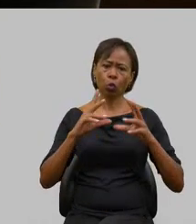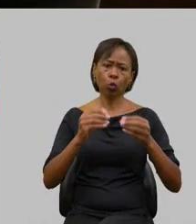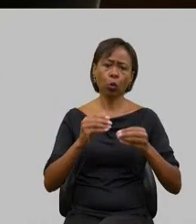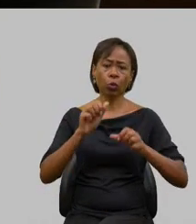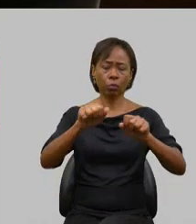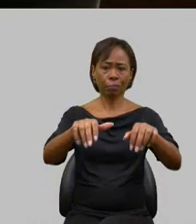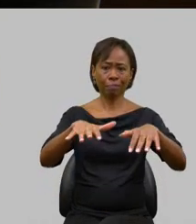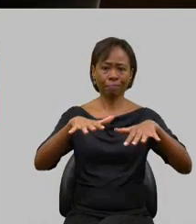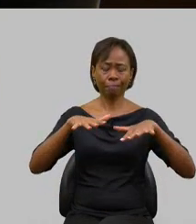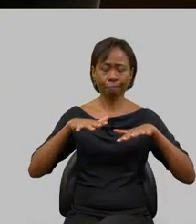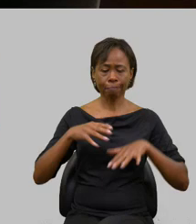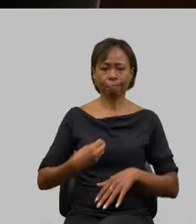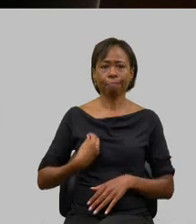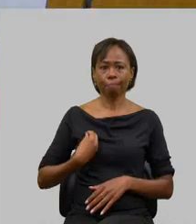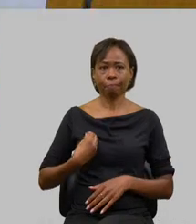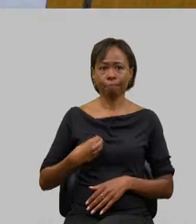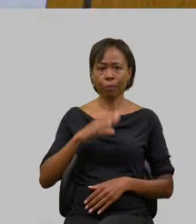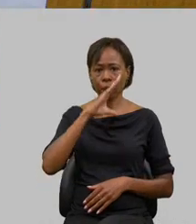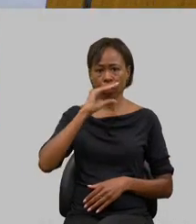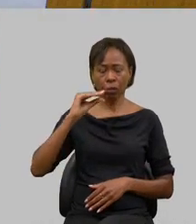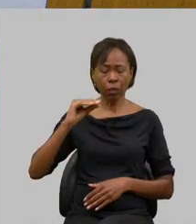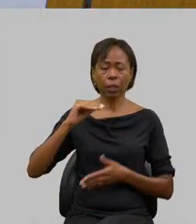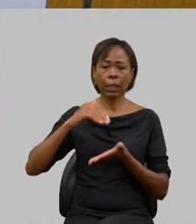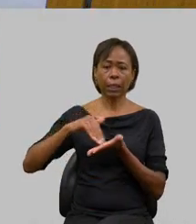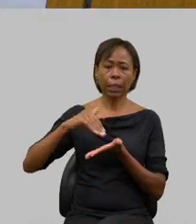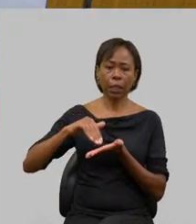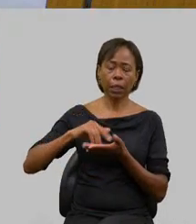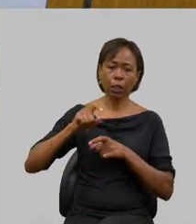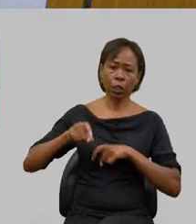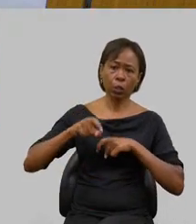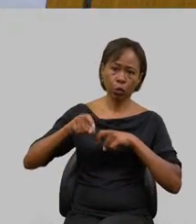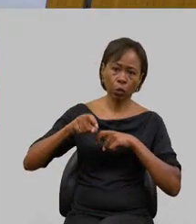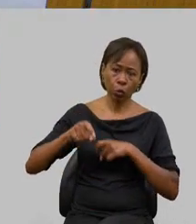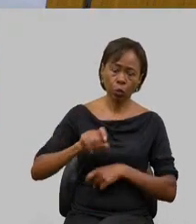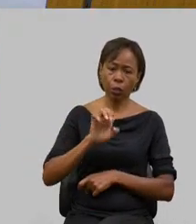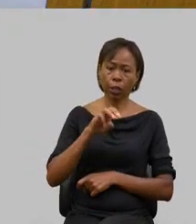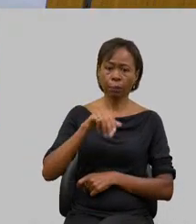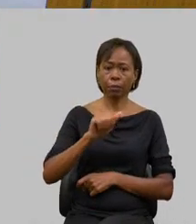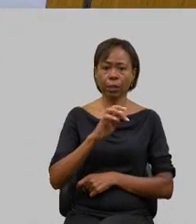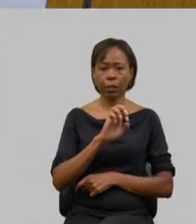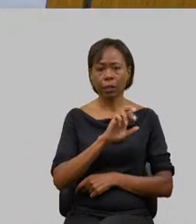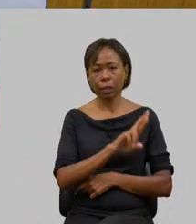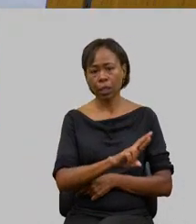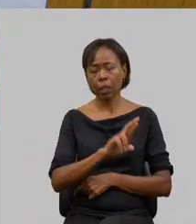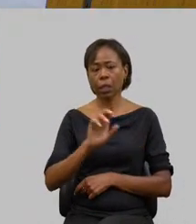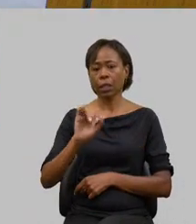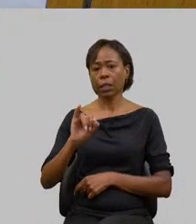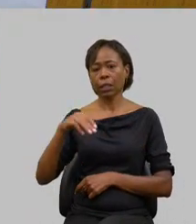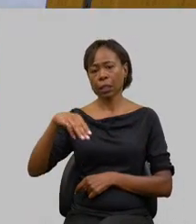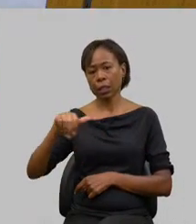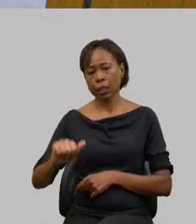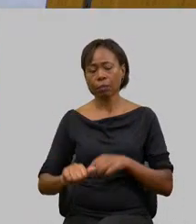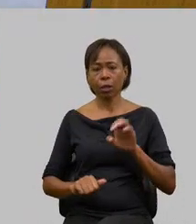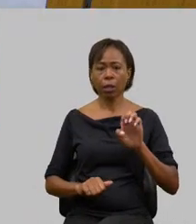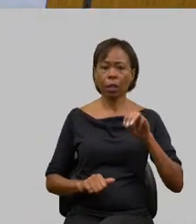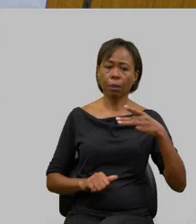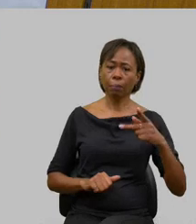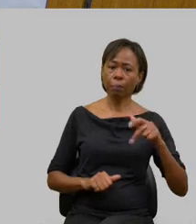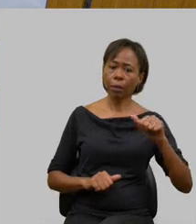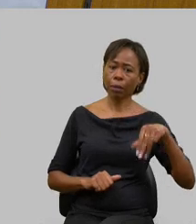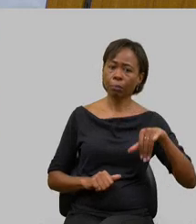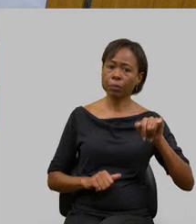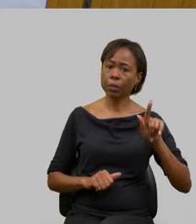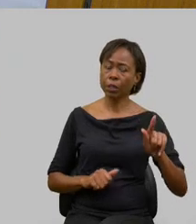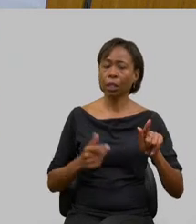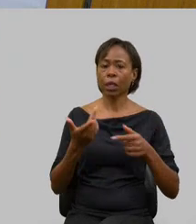gente nossos servidores da Secretaria da Agricultura representantes da EMATER da EPAMIG do nosso IMA nosso subsecretário chefe de